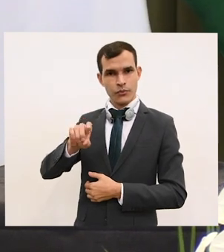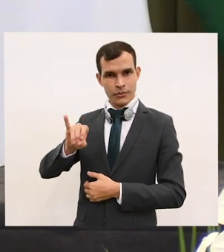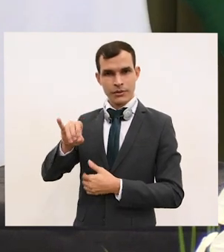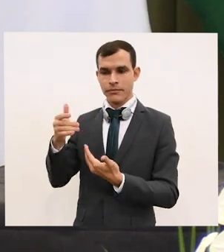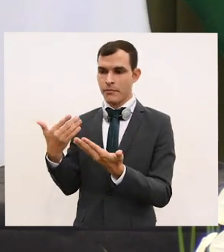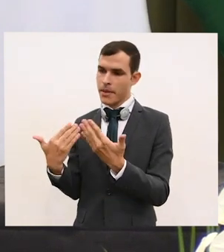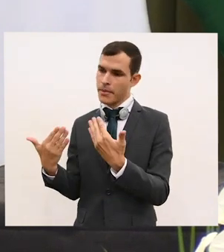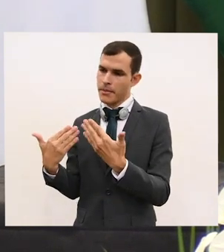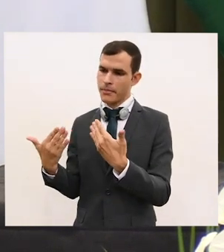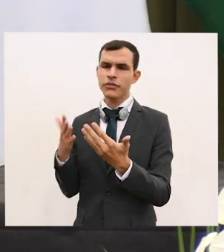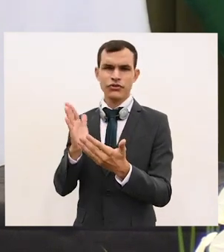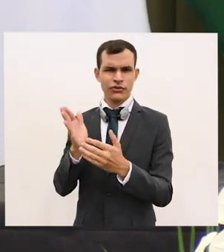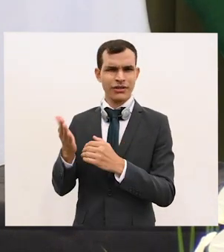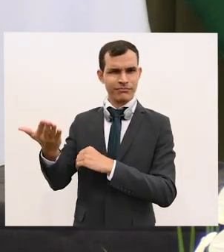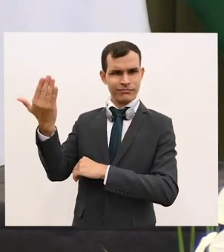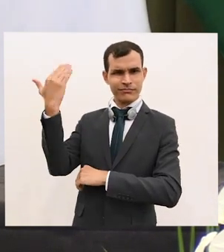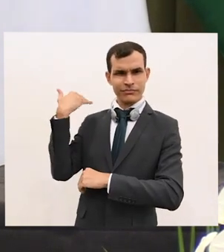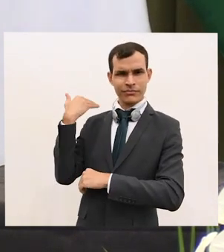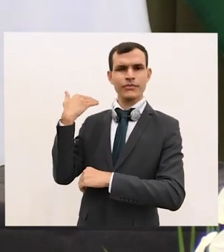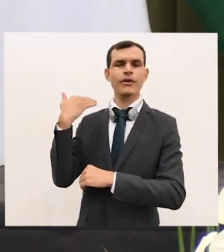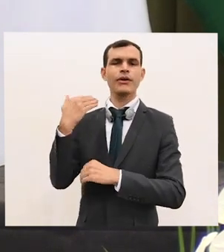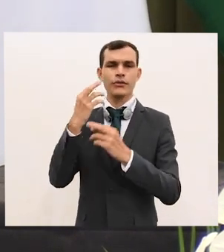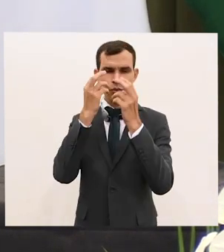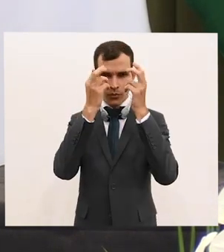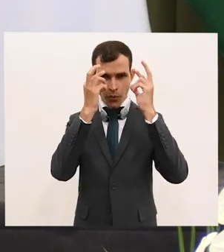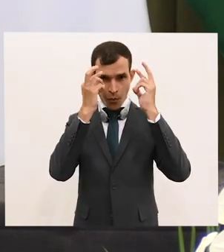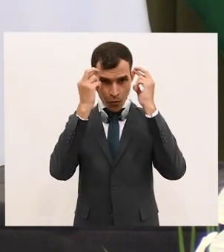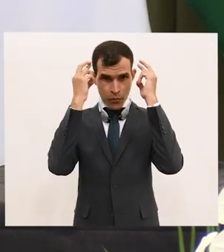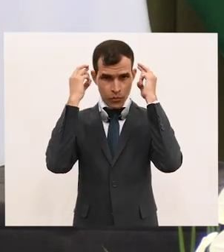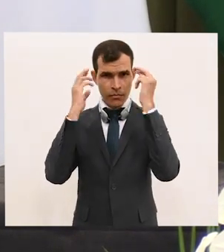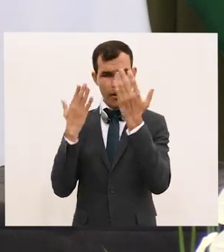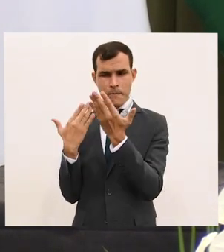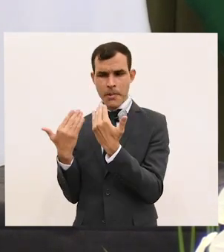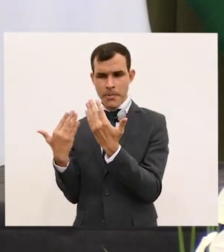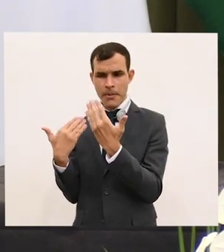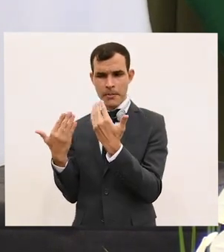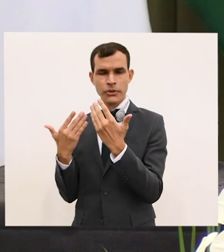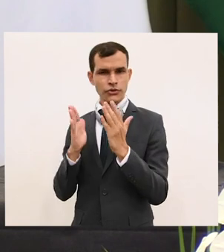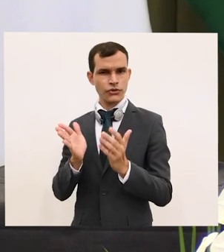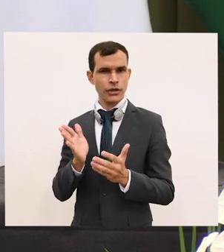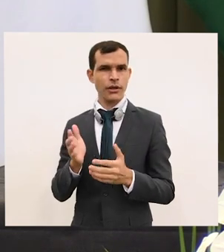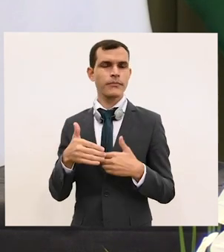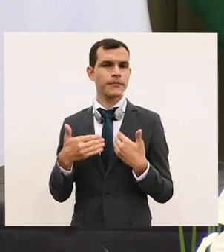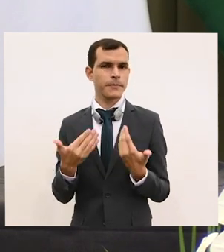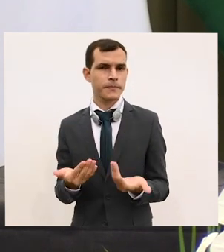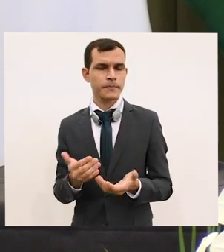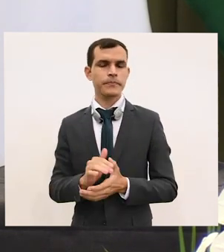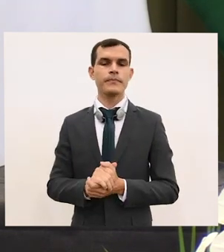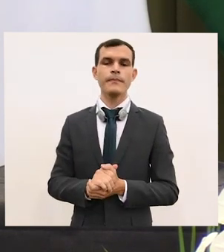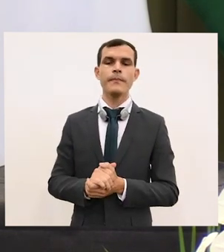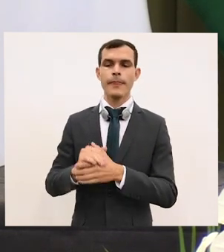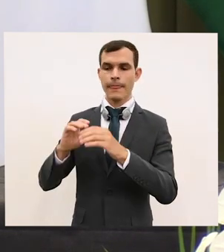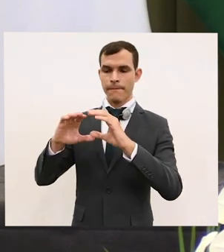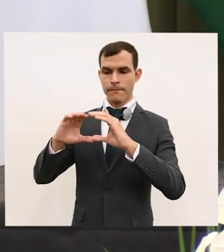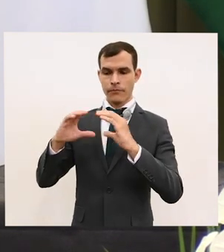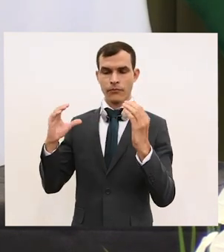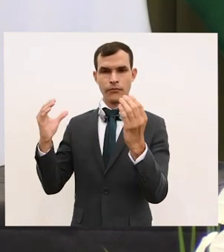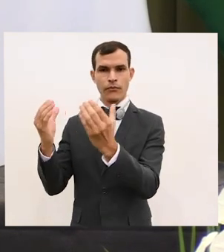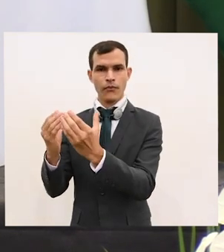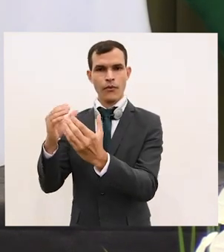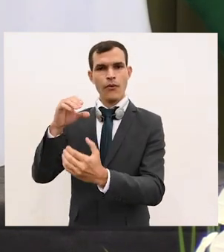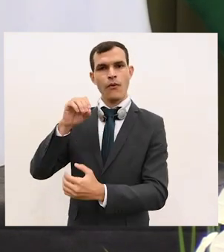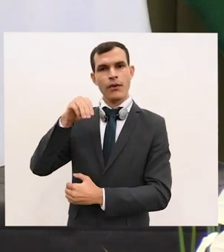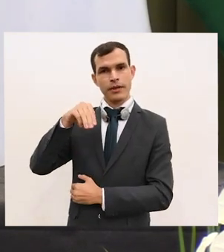passado, em outubro, à margem da reunião do G20, nós coincidimos que a Ministerial 12, a MC12, deve buscar